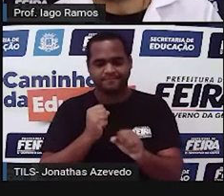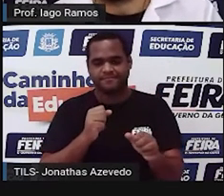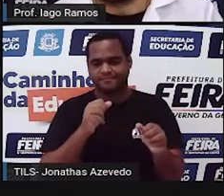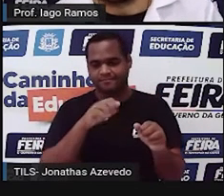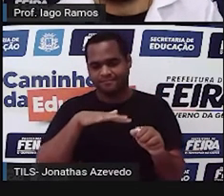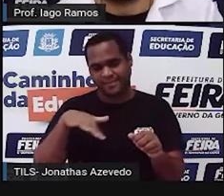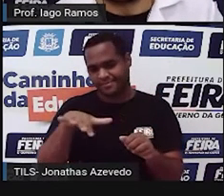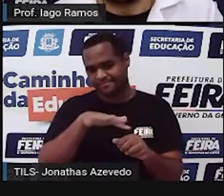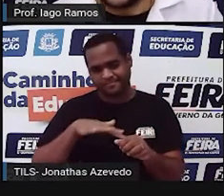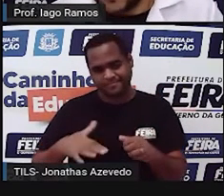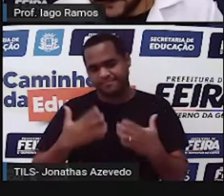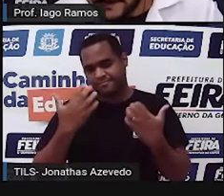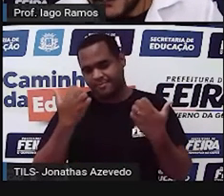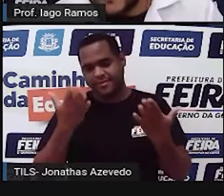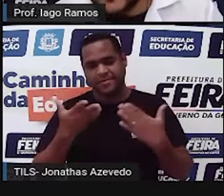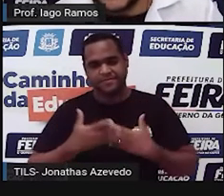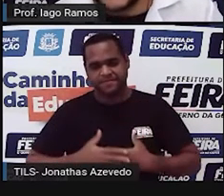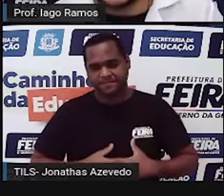retângulos, tá?